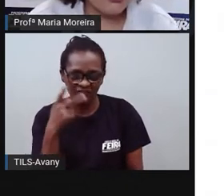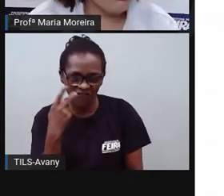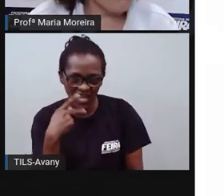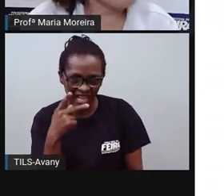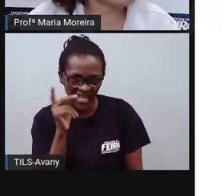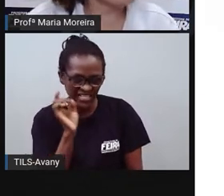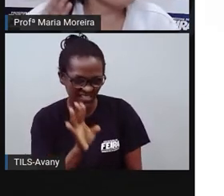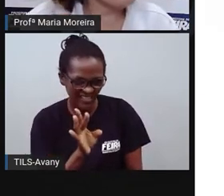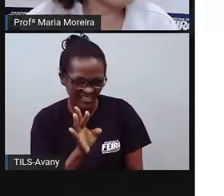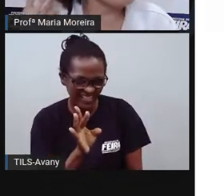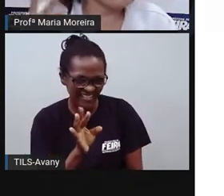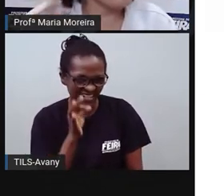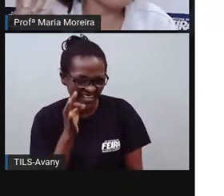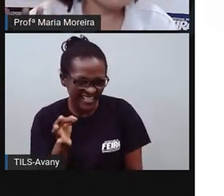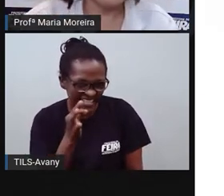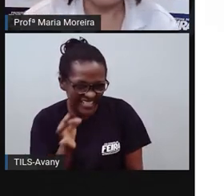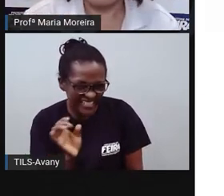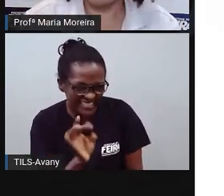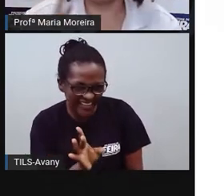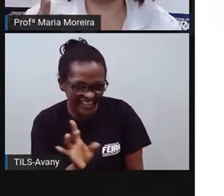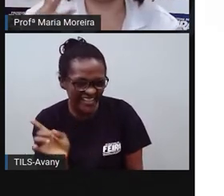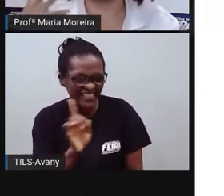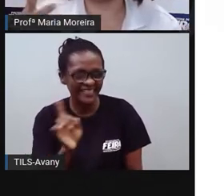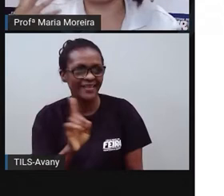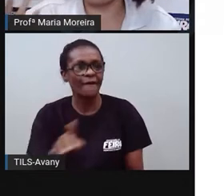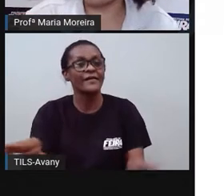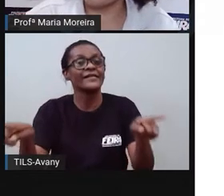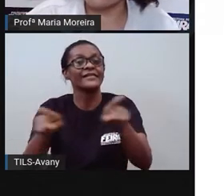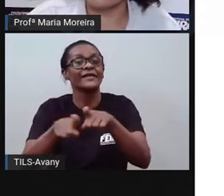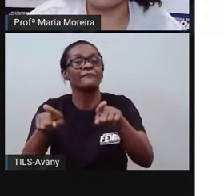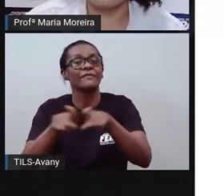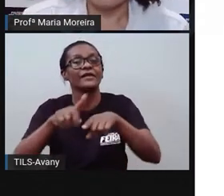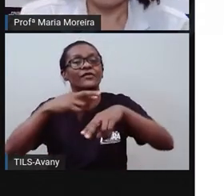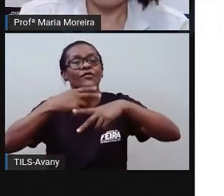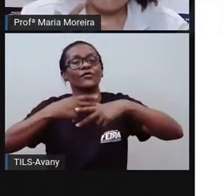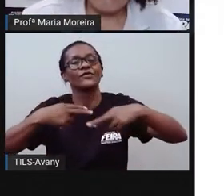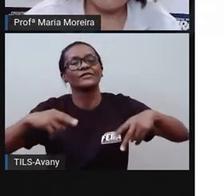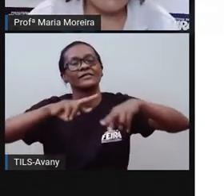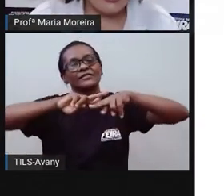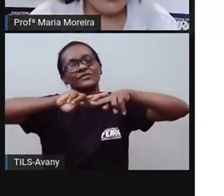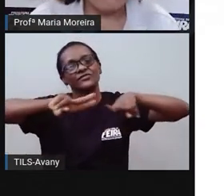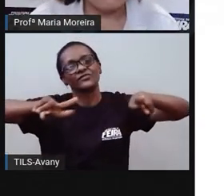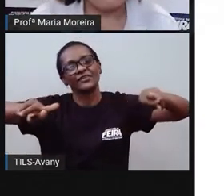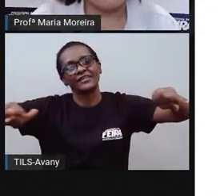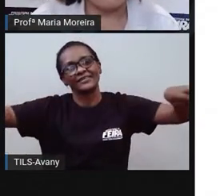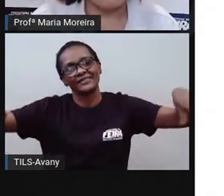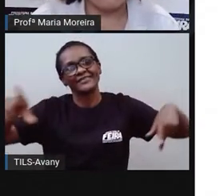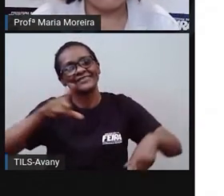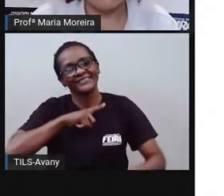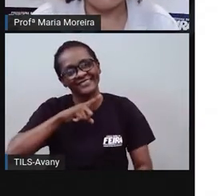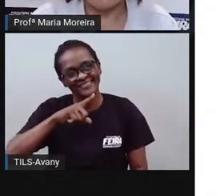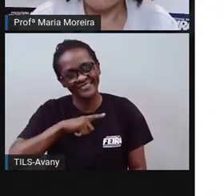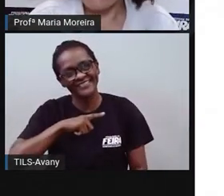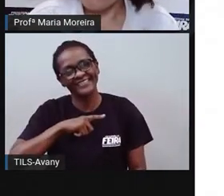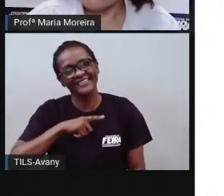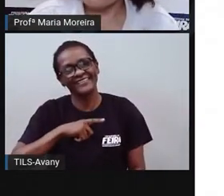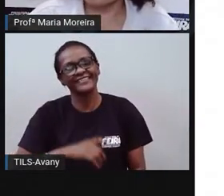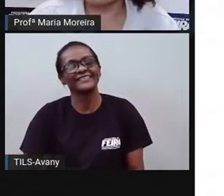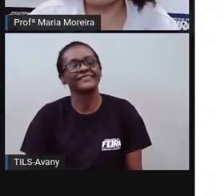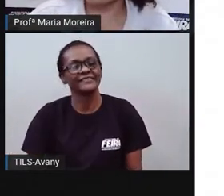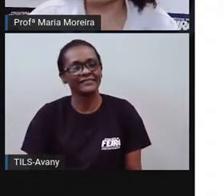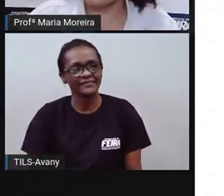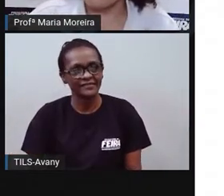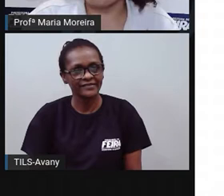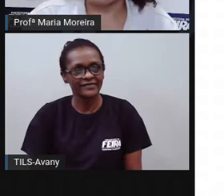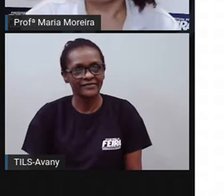só isso ou existem aí, né? Outras coisas, né? Que influenciaram a nossa cultura. Eu acho